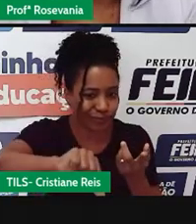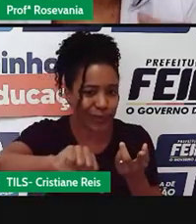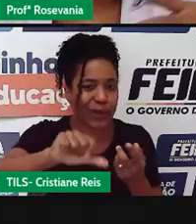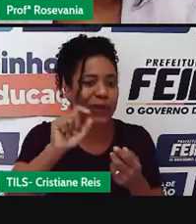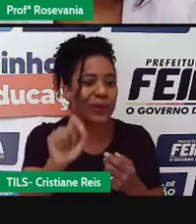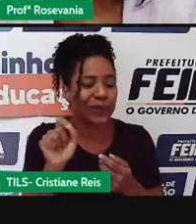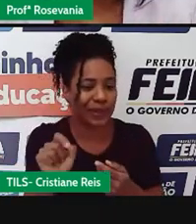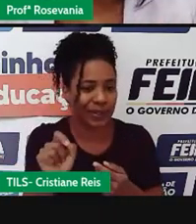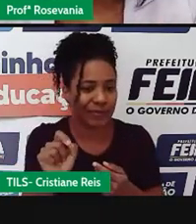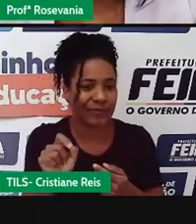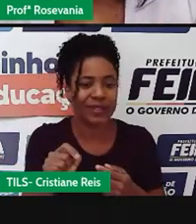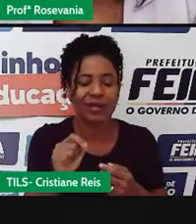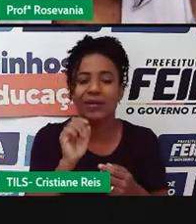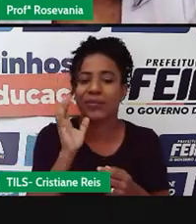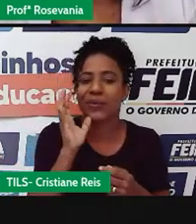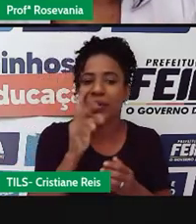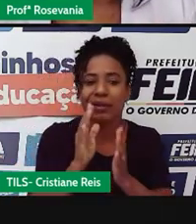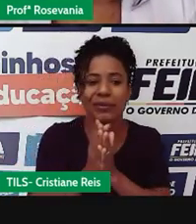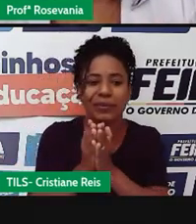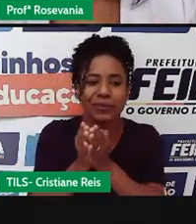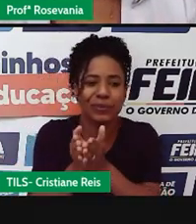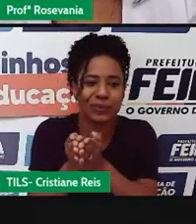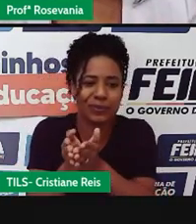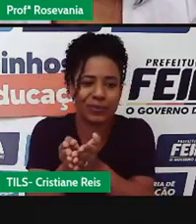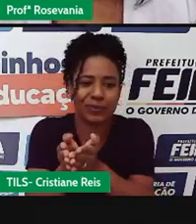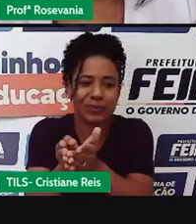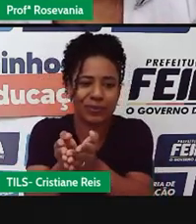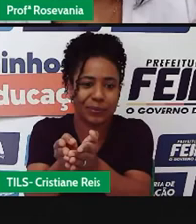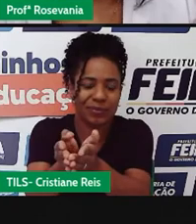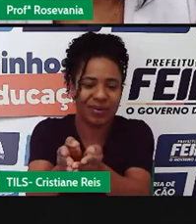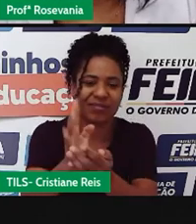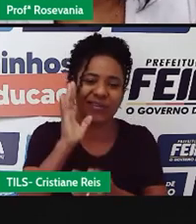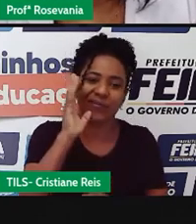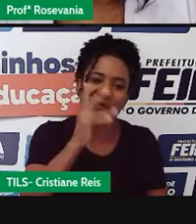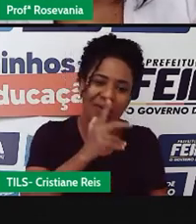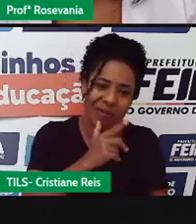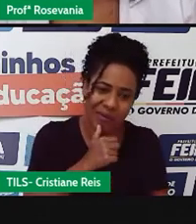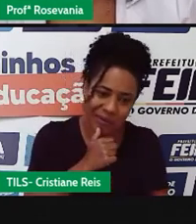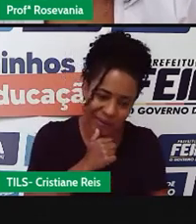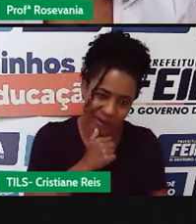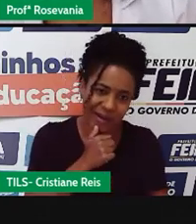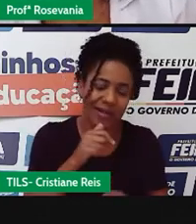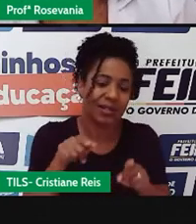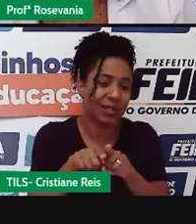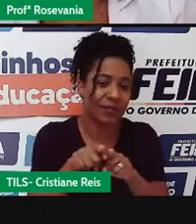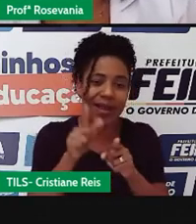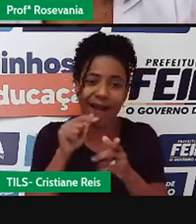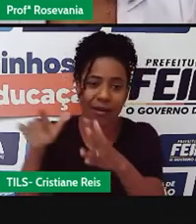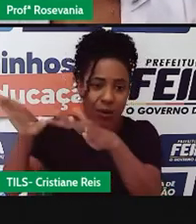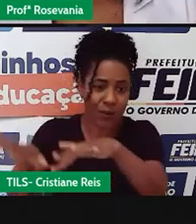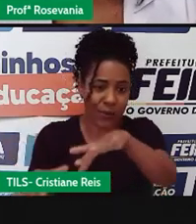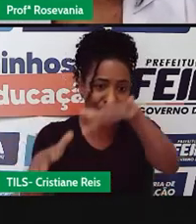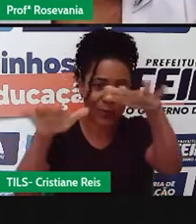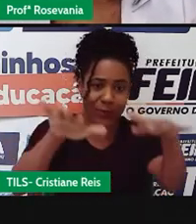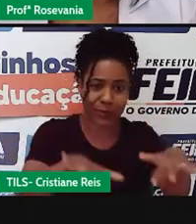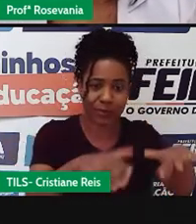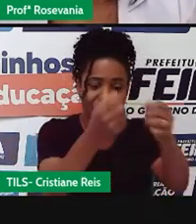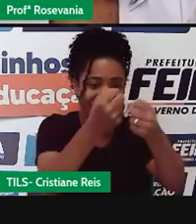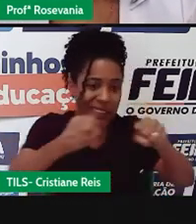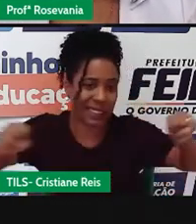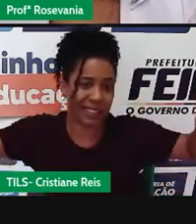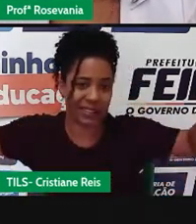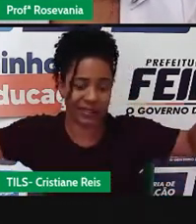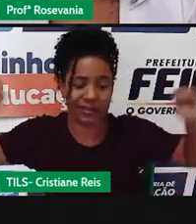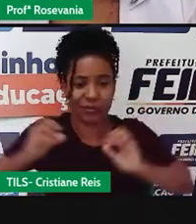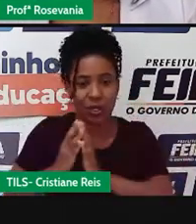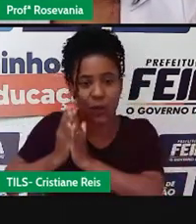eles precisam de grandes áreas para poder manobrar, precisam de espaços profundos para poderem estacionar, não é qualquer lugar que eles,